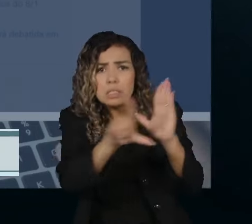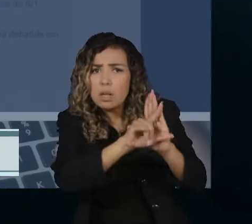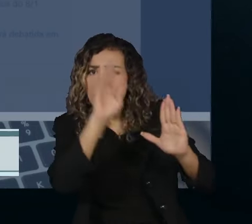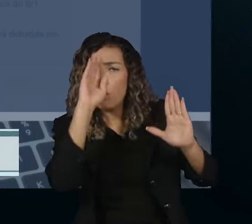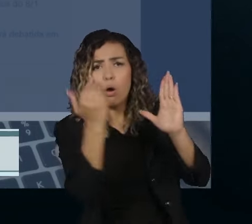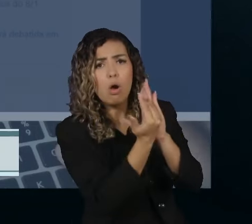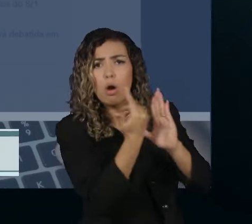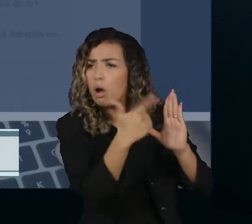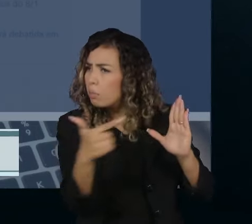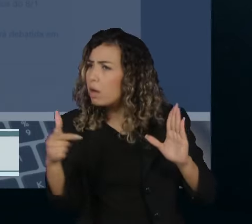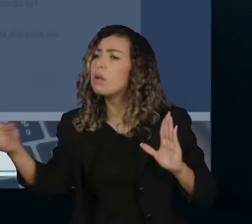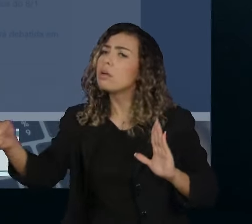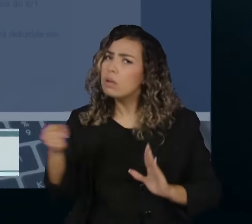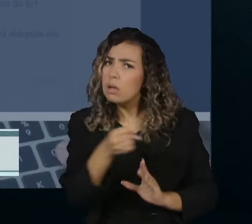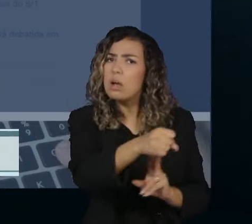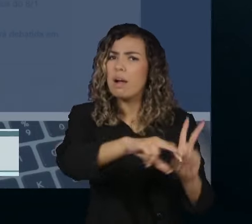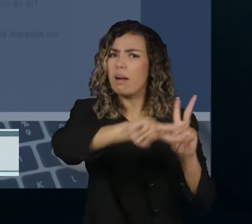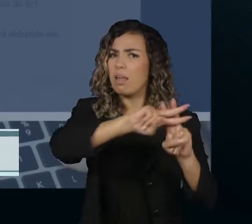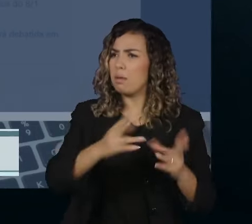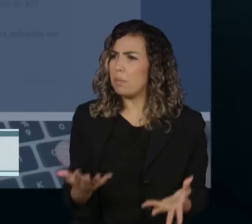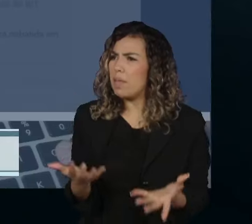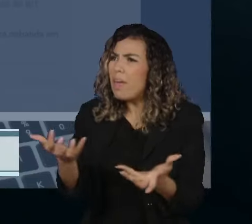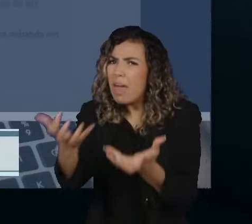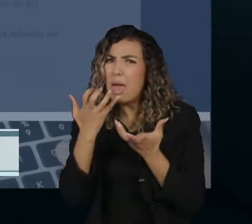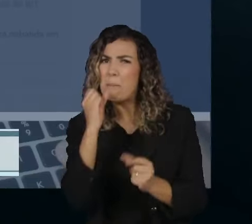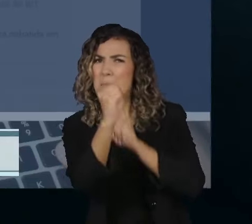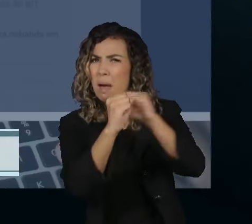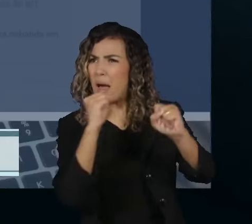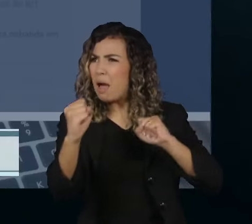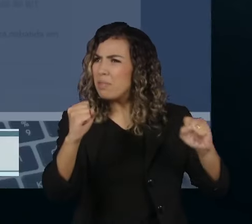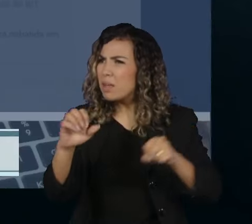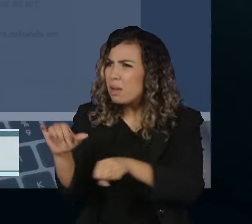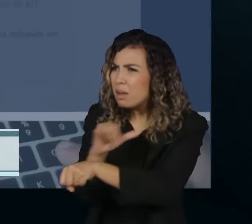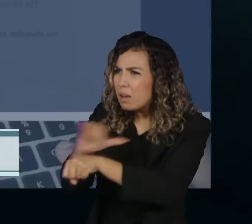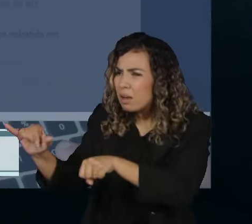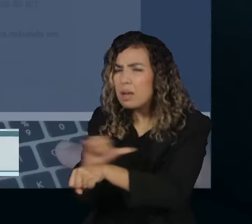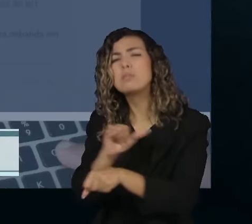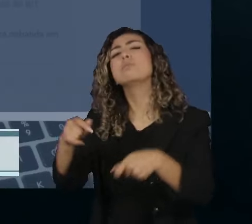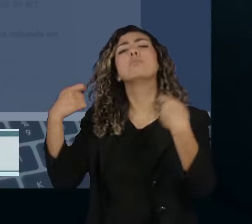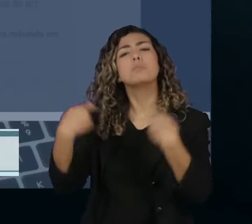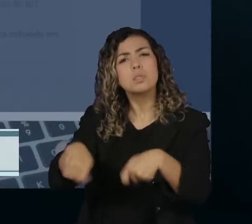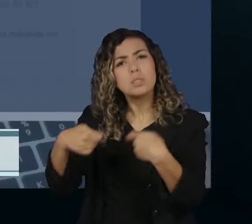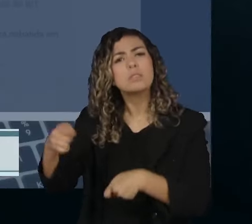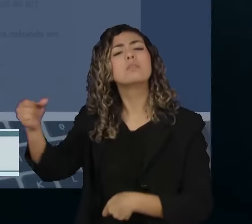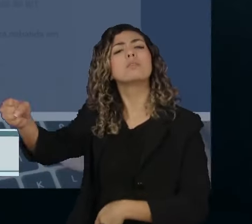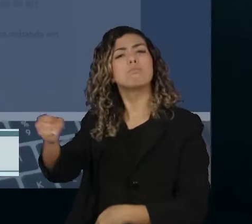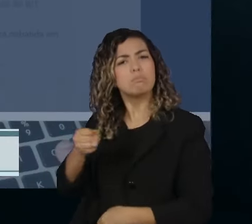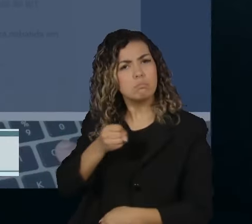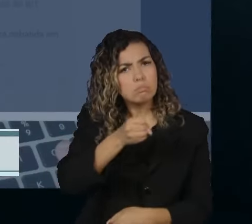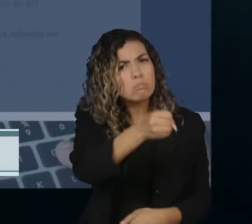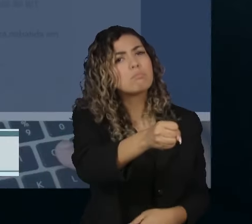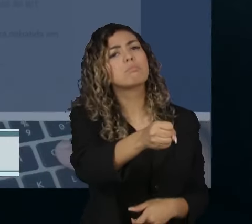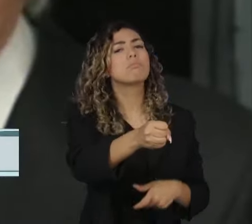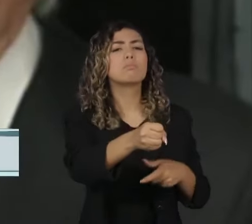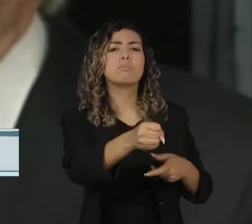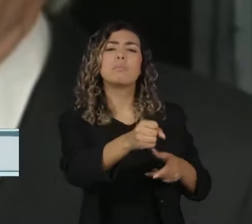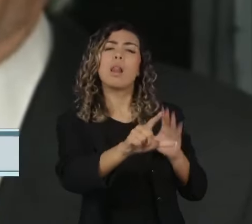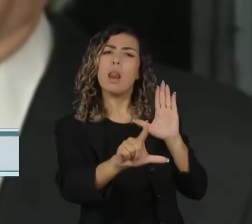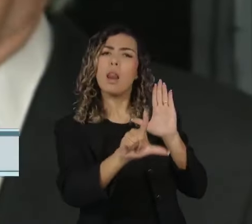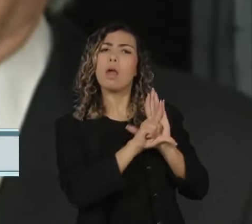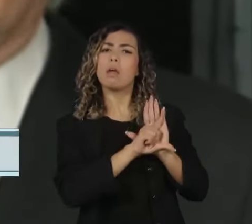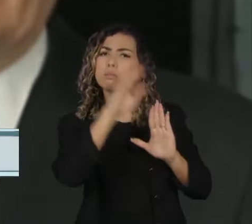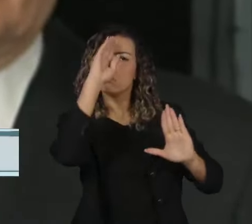para quem planeja tirar a vida de quem quer que seja. E pede que os envolvidos sejam julgados sob o rigor da lei.